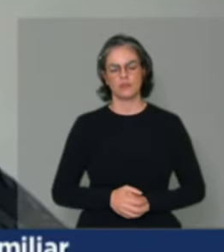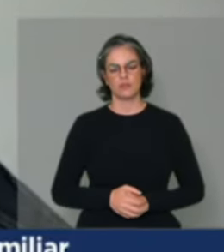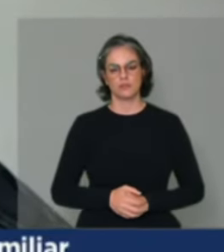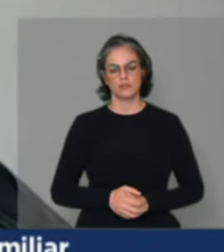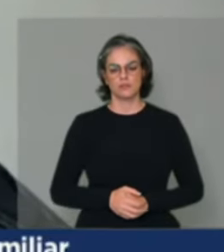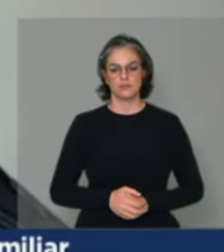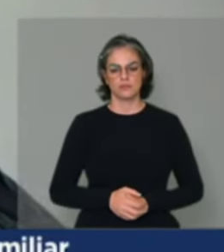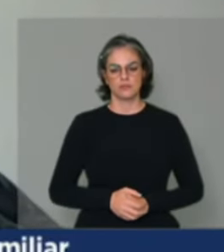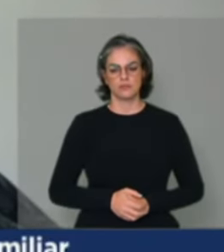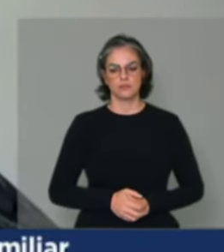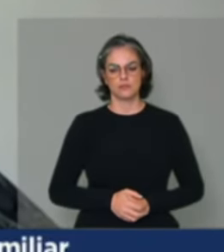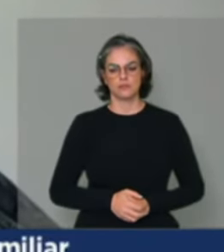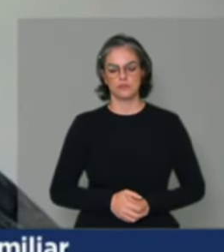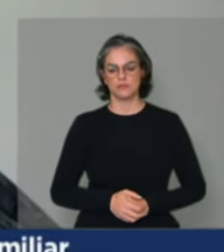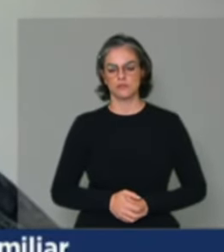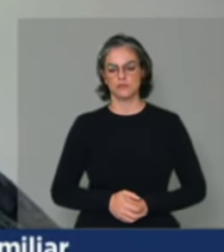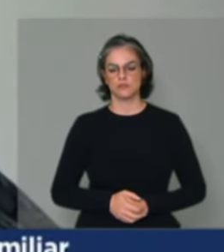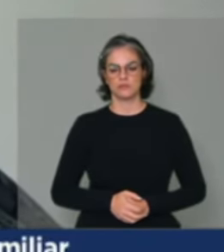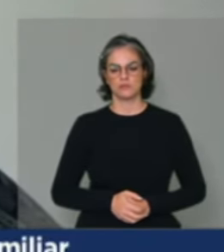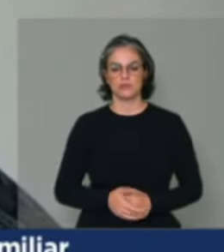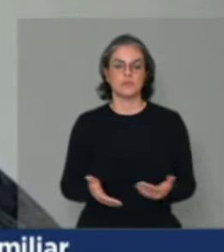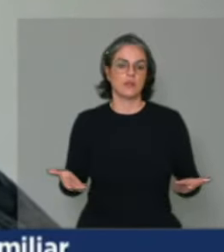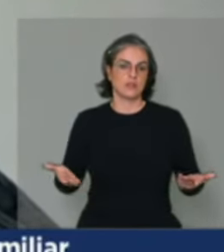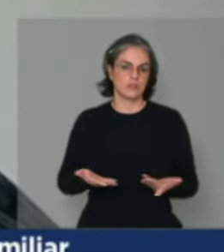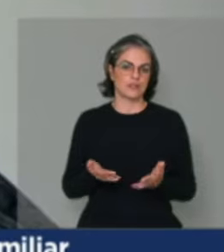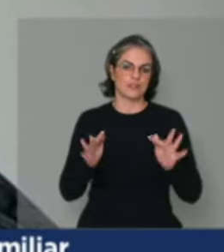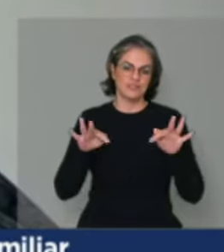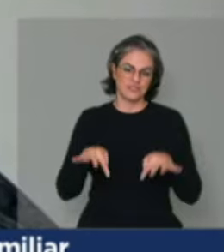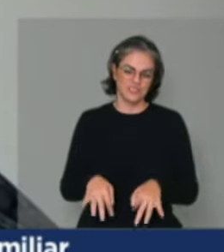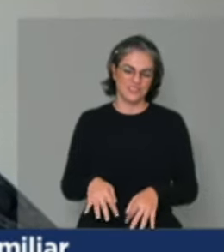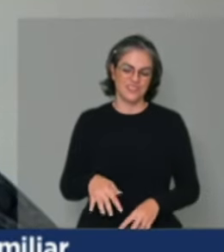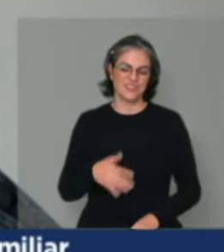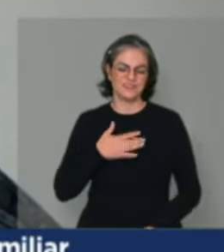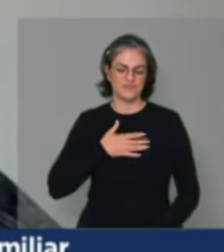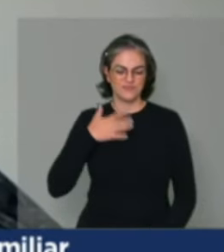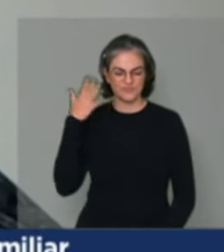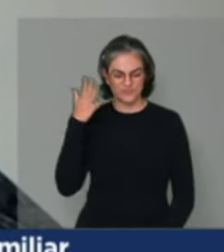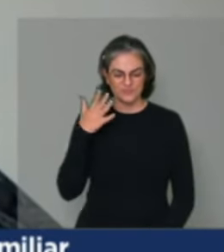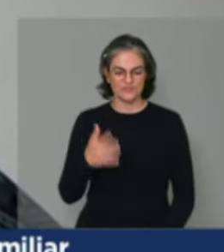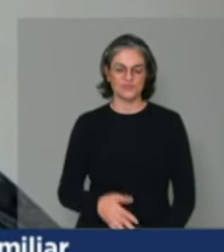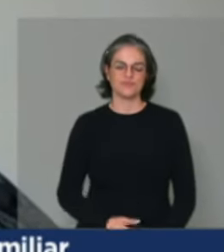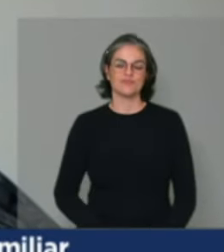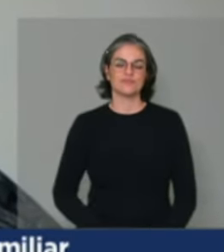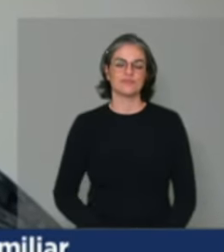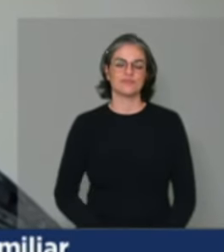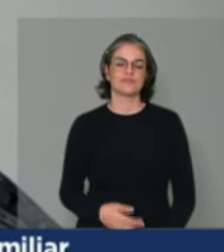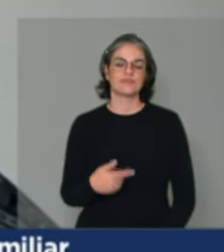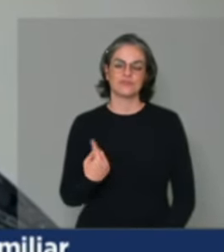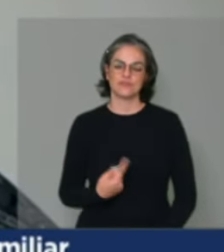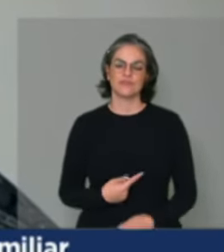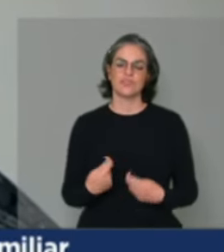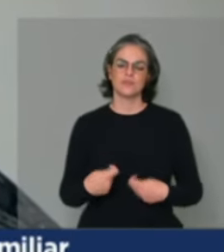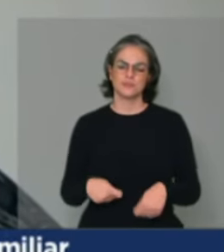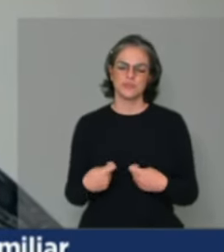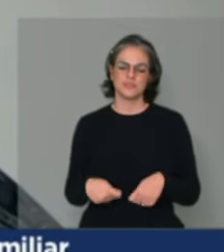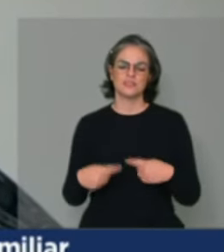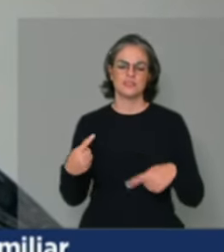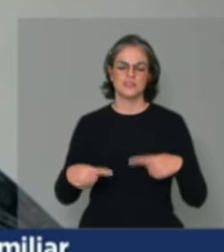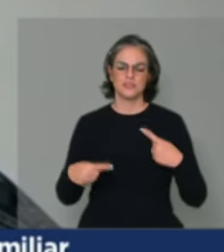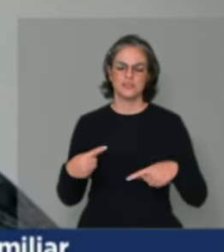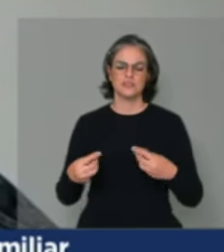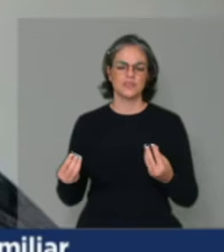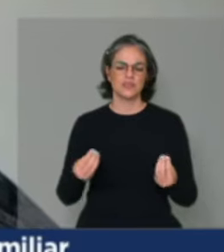encerrar, a gente precisa, de fato, discutir um projeto de governo, de